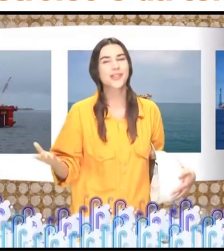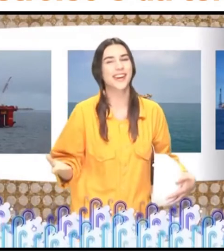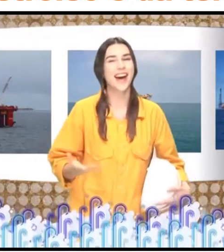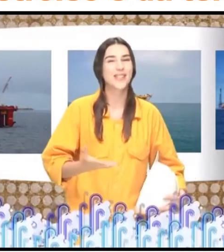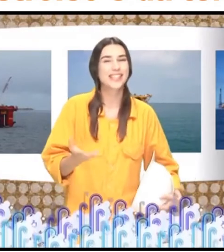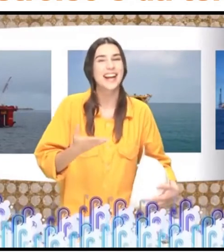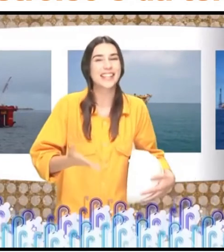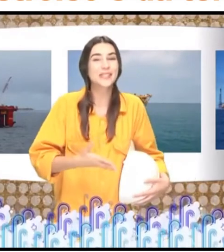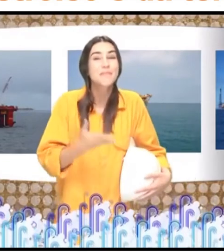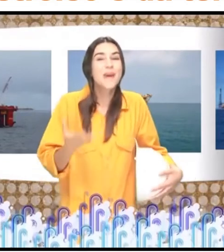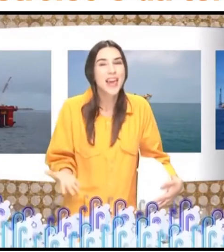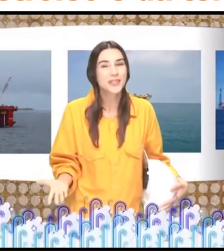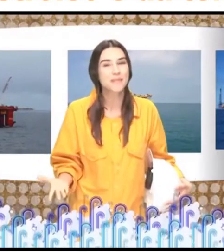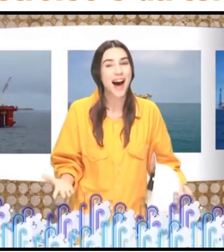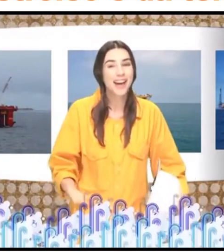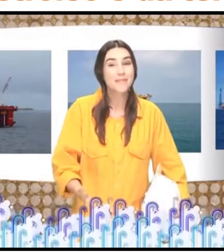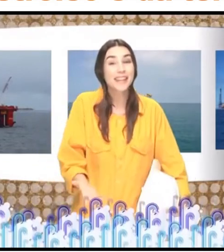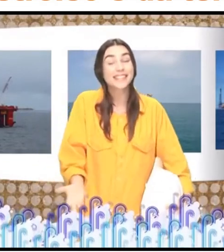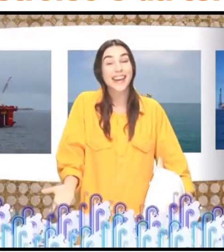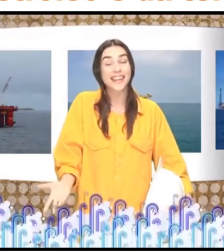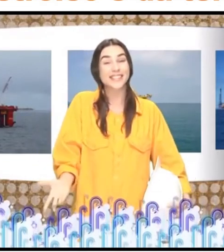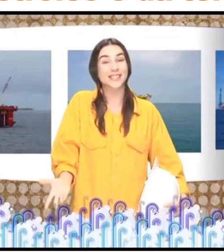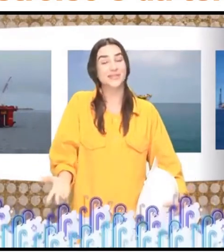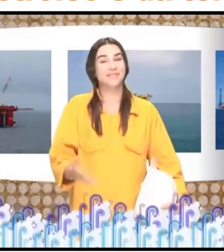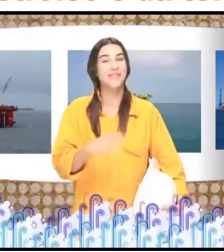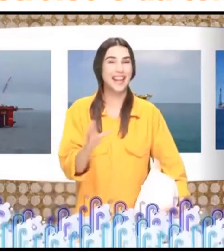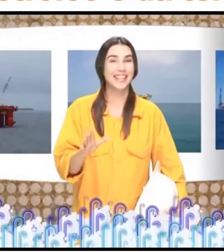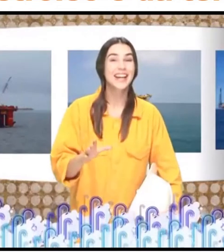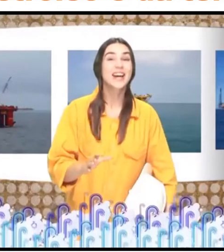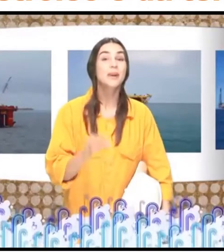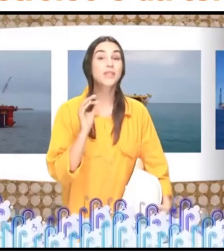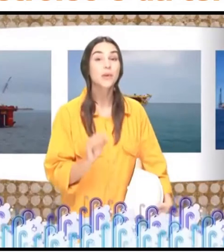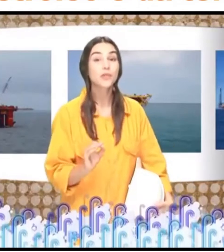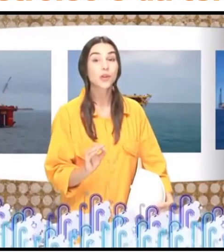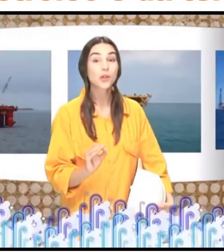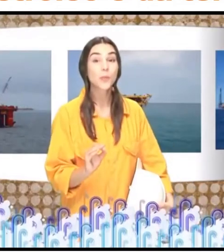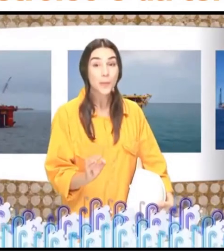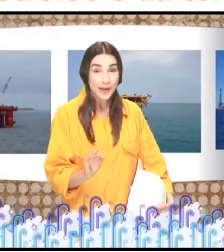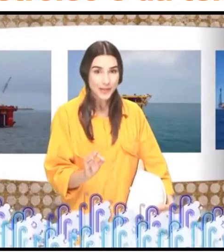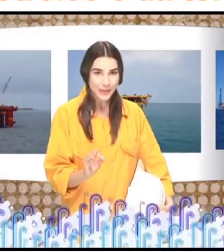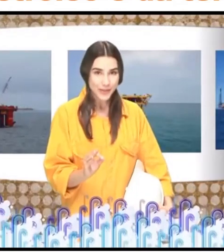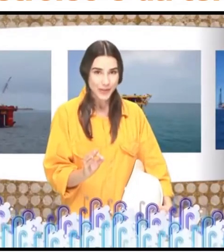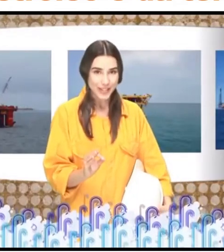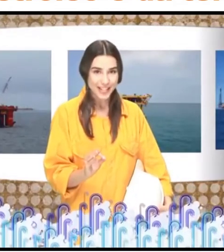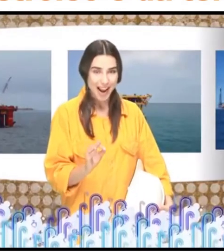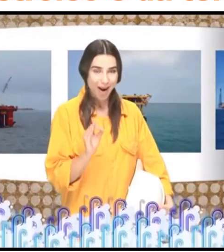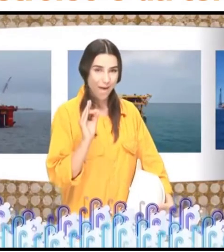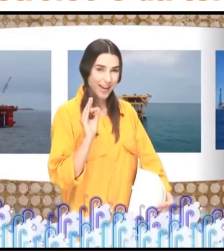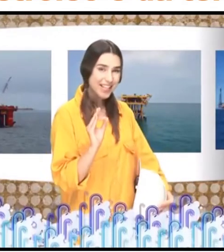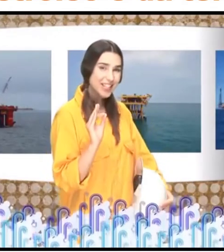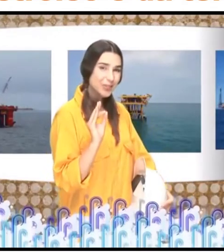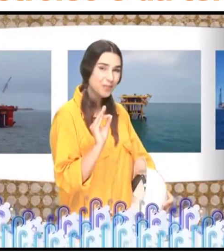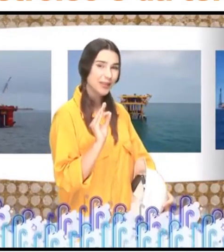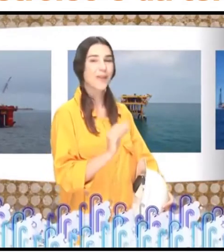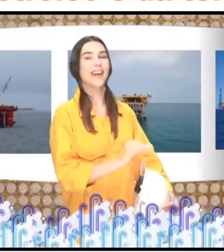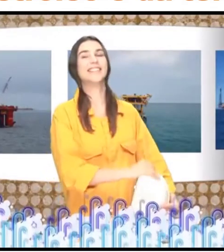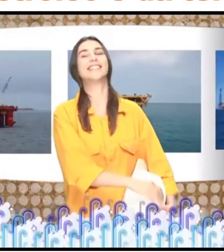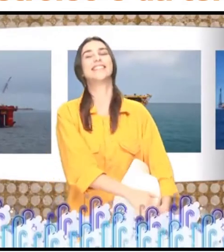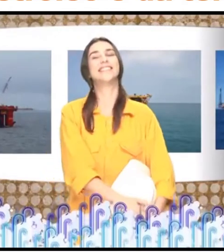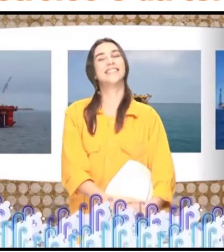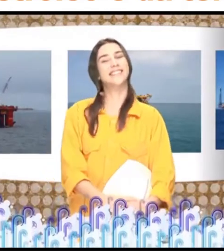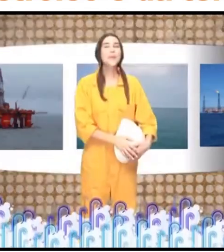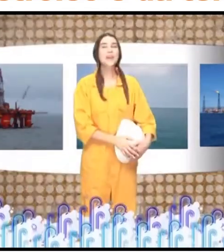é muito legal estar ali no meio do mar aprendendo. Bem, mas vamos ao nosso primeiro assunto de hoje, a origem do